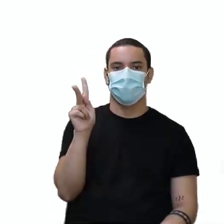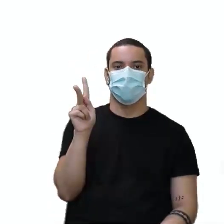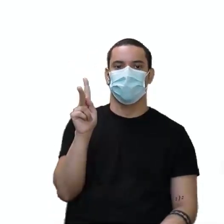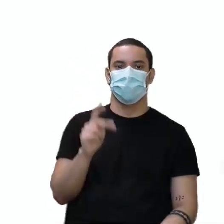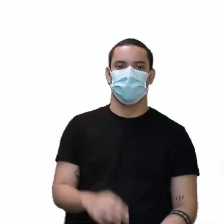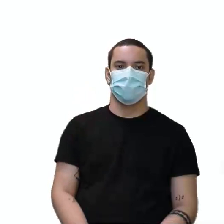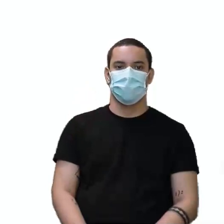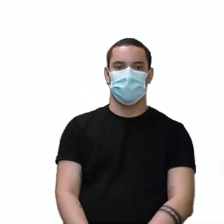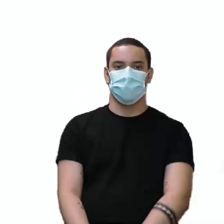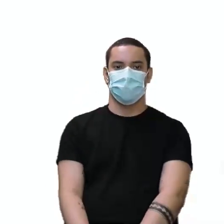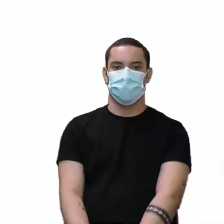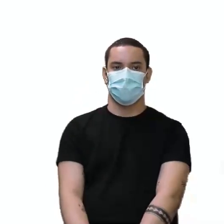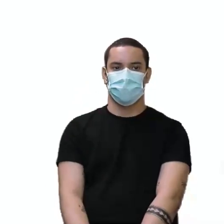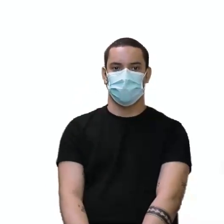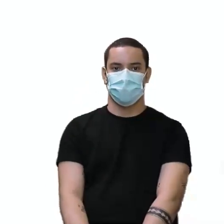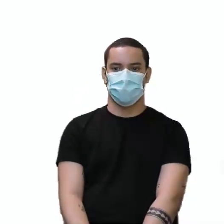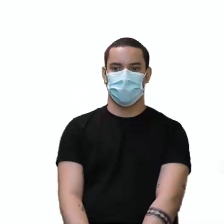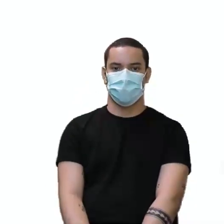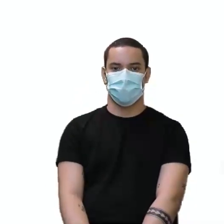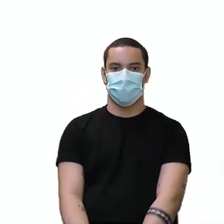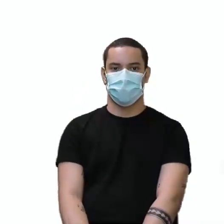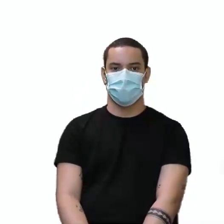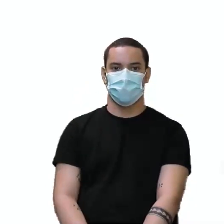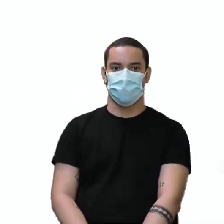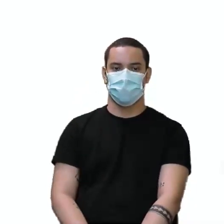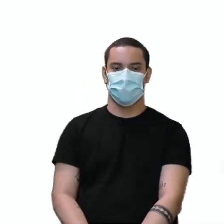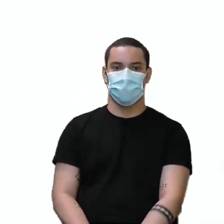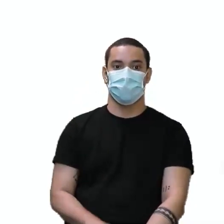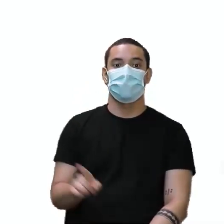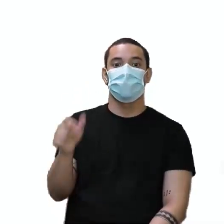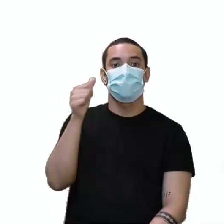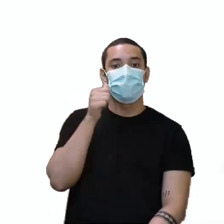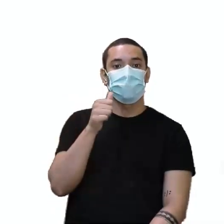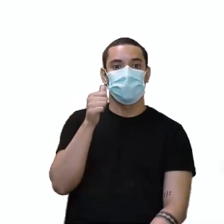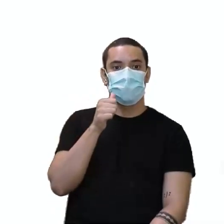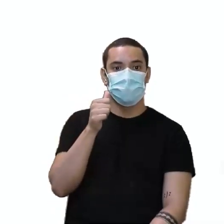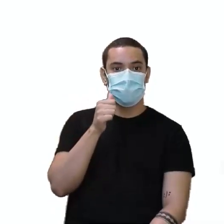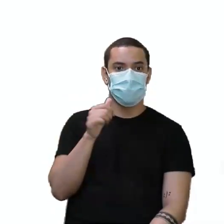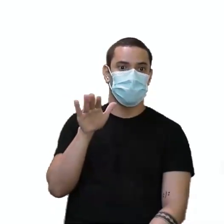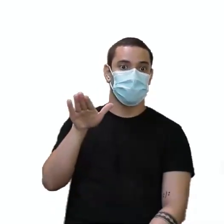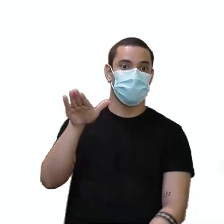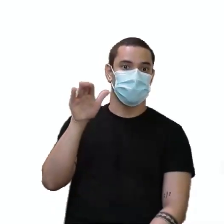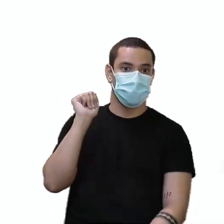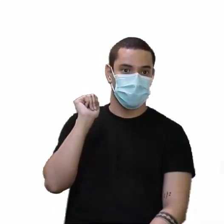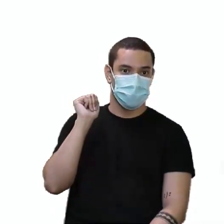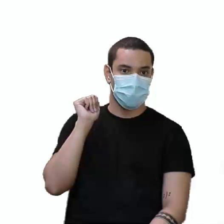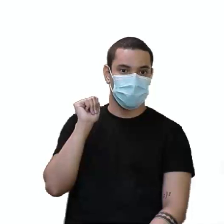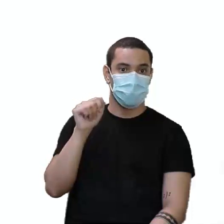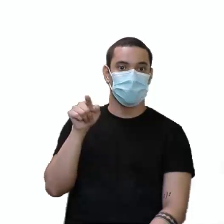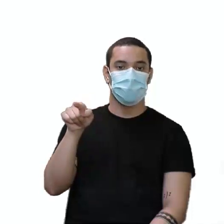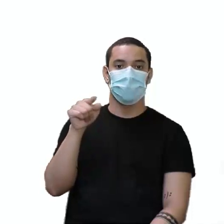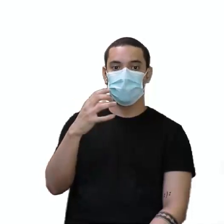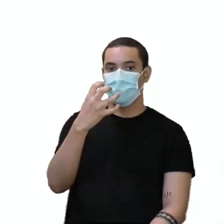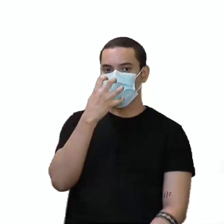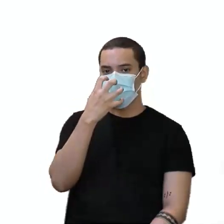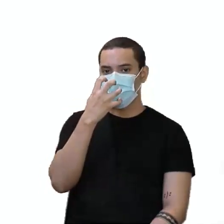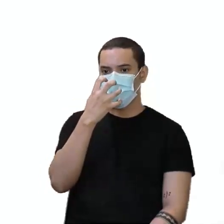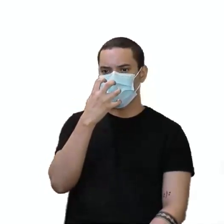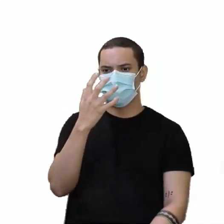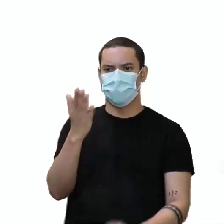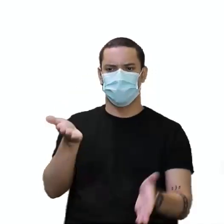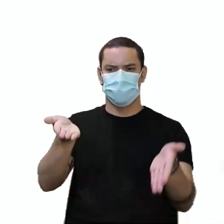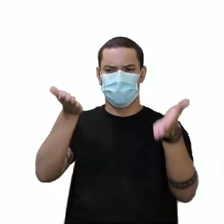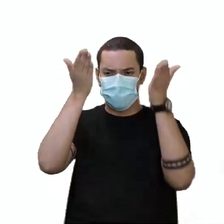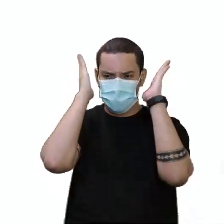you stupid beagle. This is it. Ela fala, chama o doguinho de stupid, que é burro,